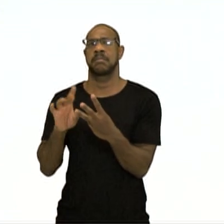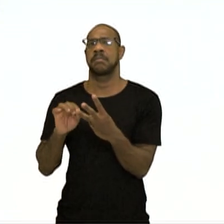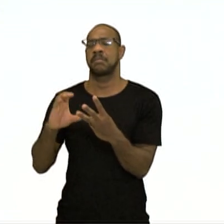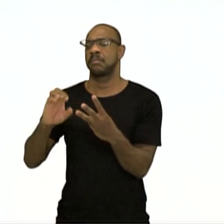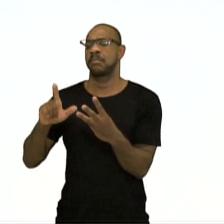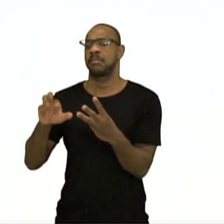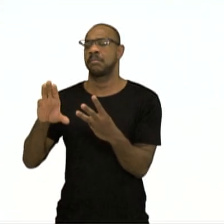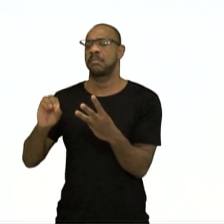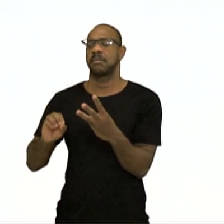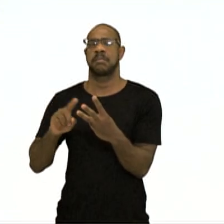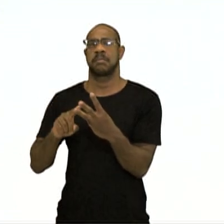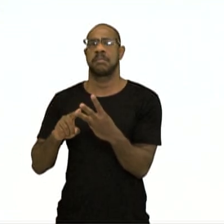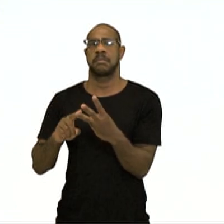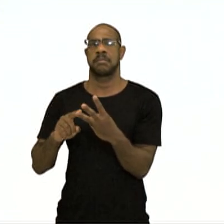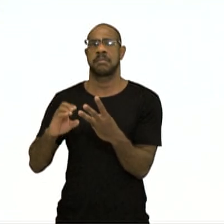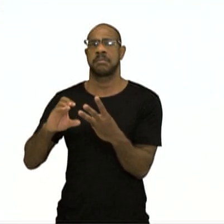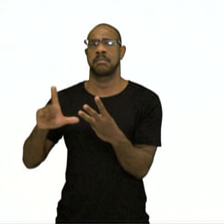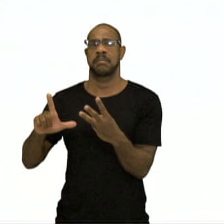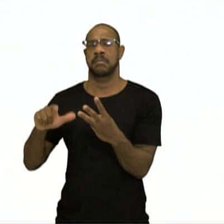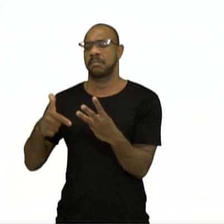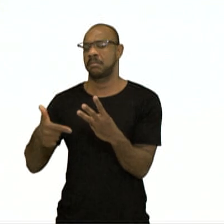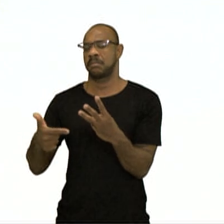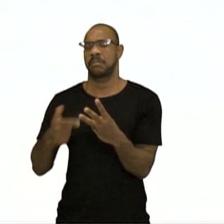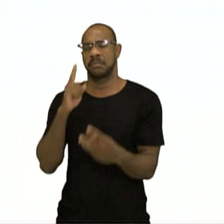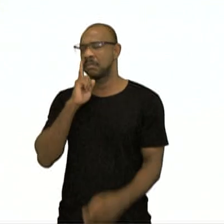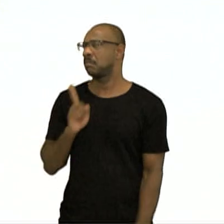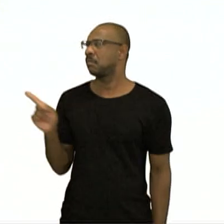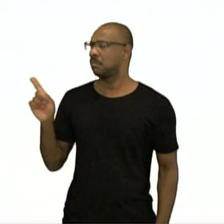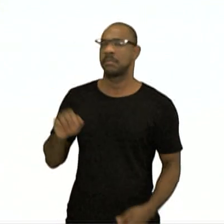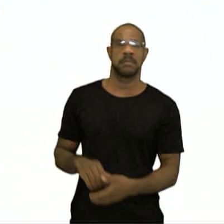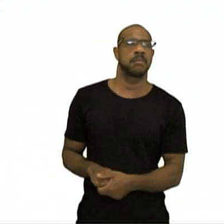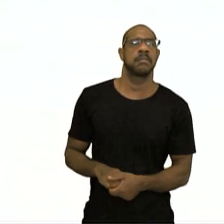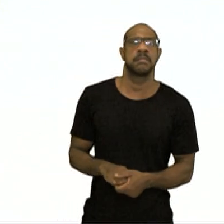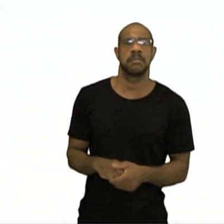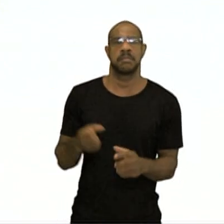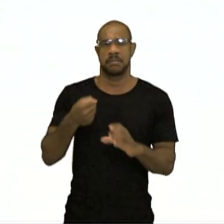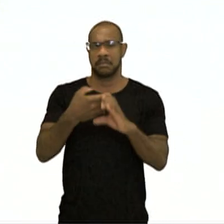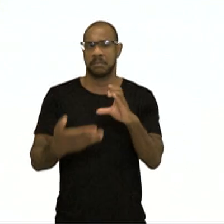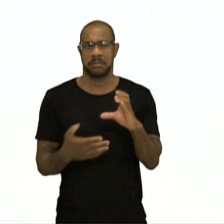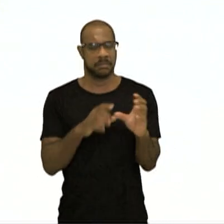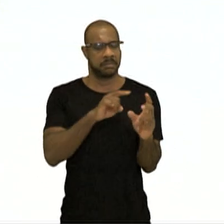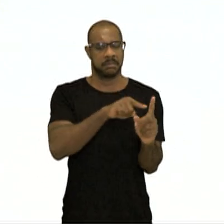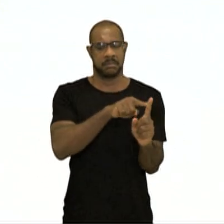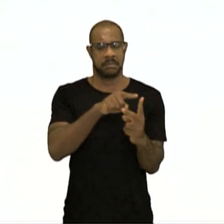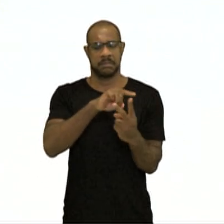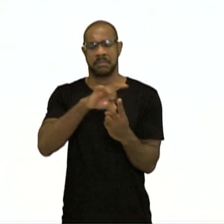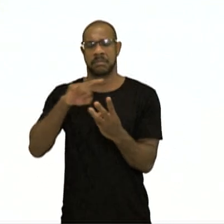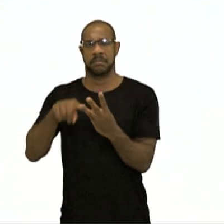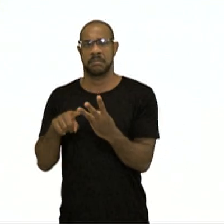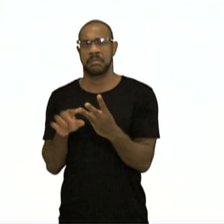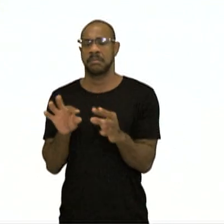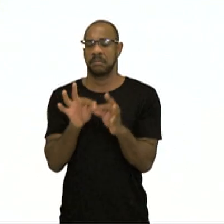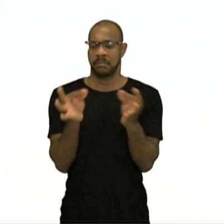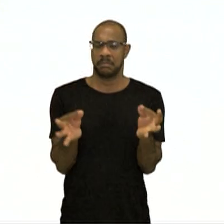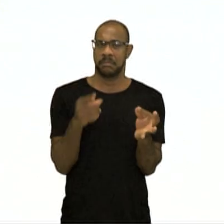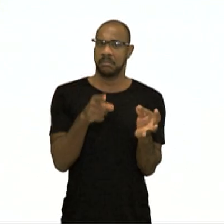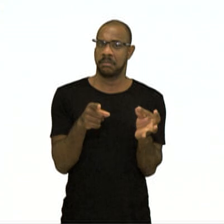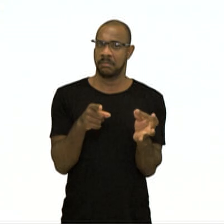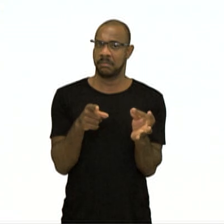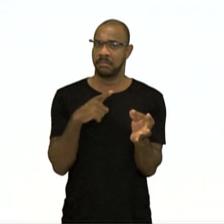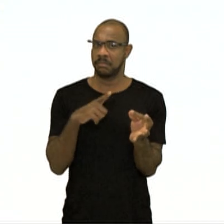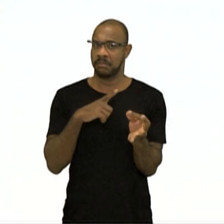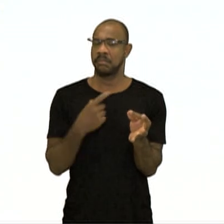só cloro, Cl2. Então, uma característica para ser substância simples, ser